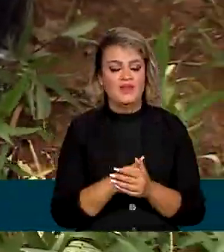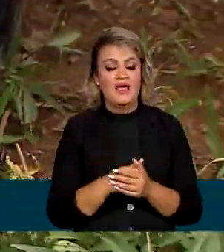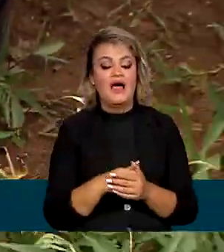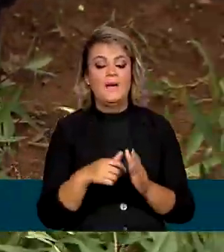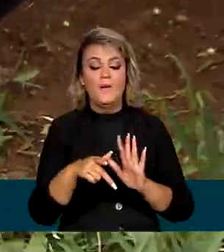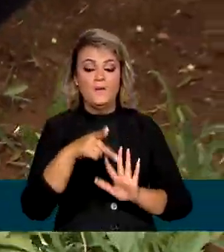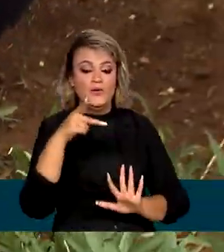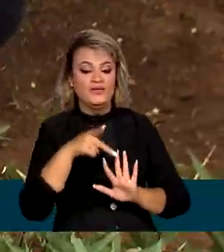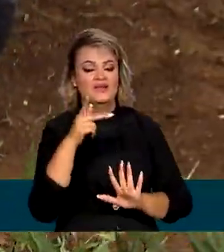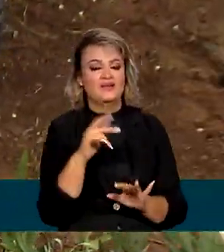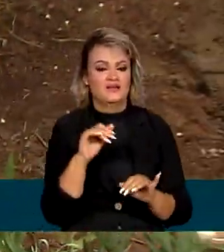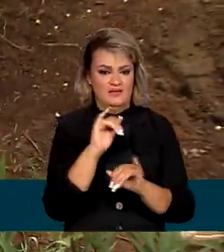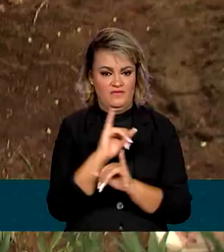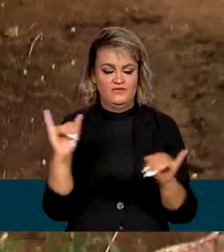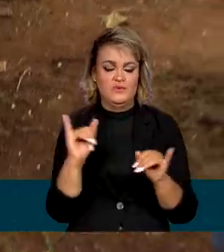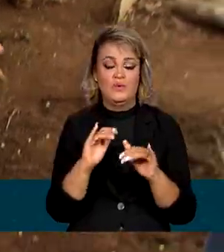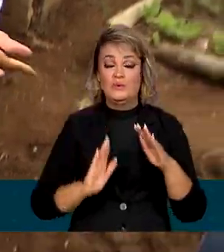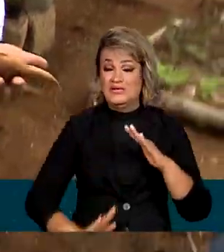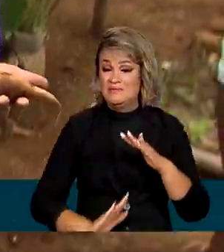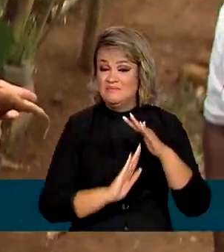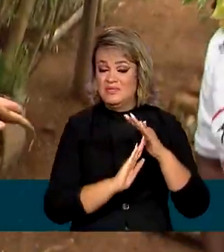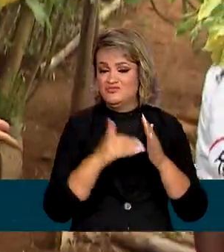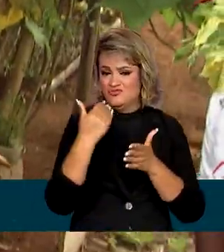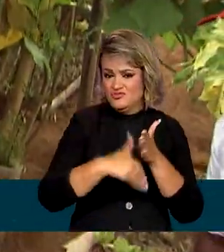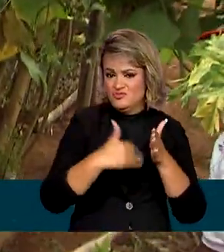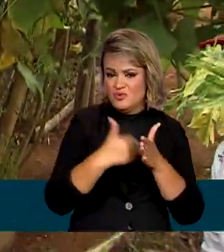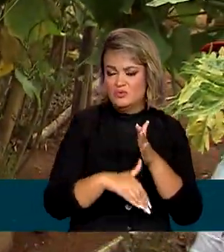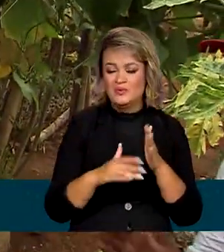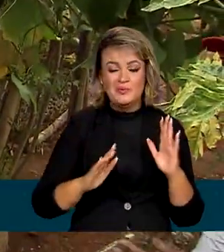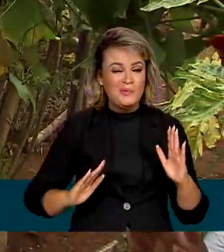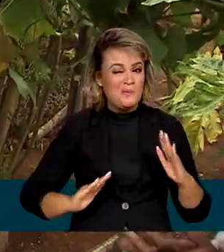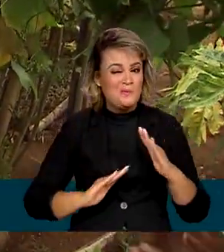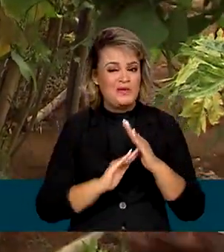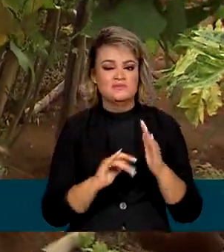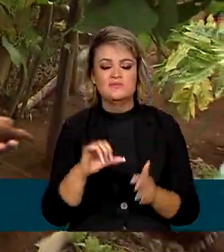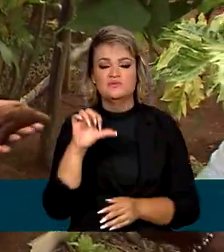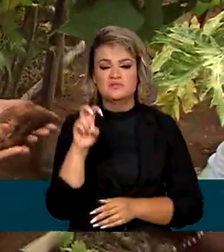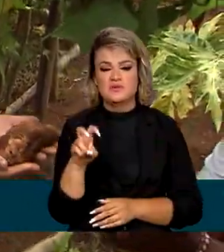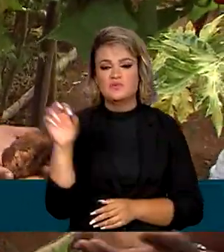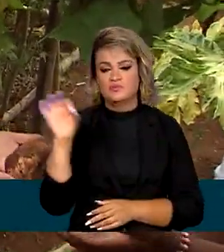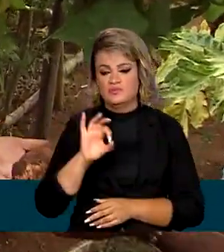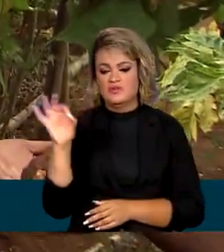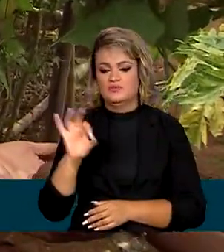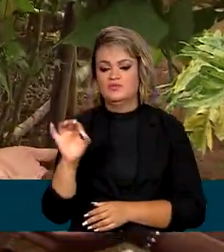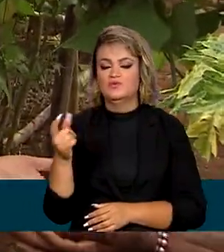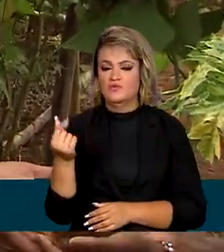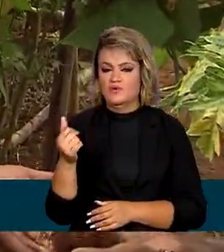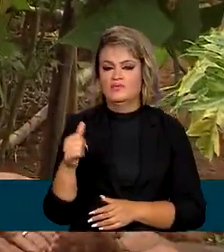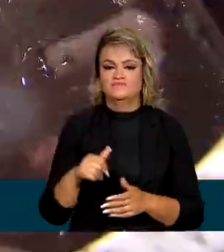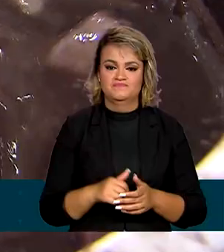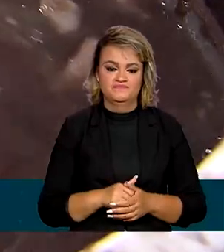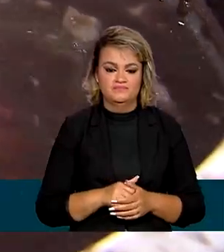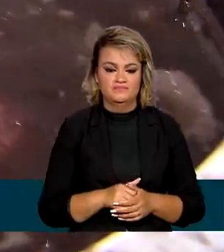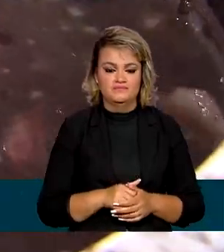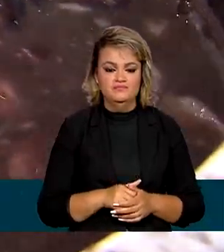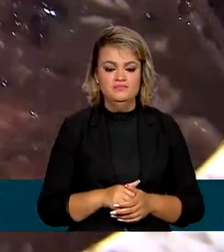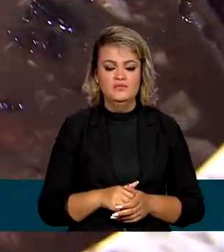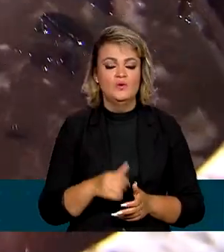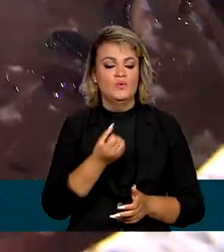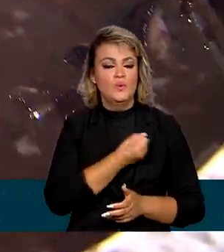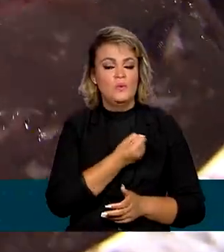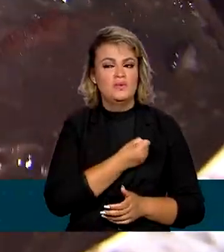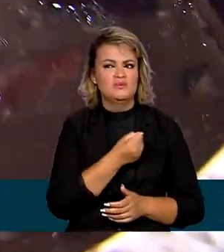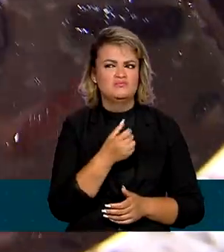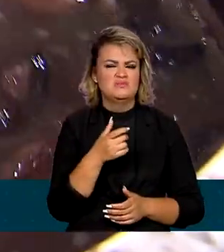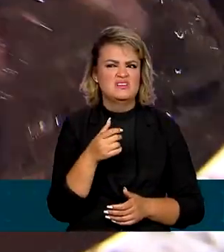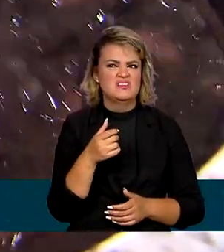com a portaria publicada, o limite de desconto será de, no máximo, 5% do valor do benefício, com um número máximo